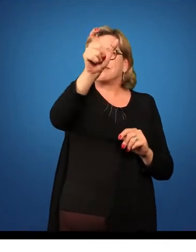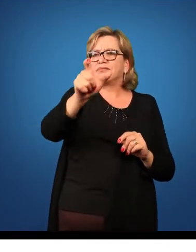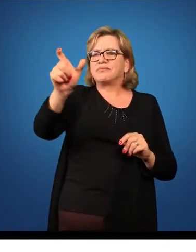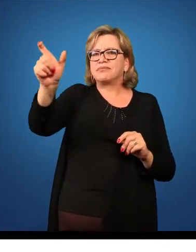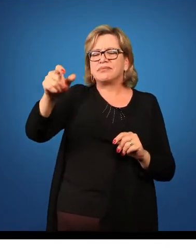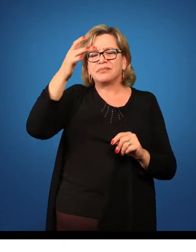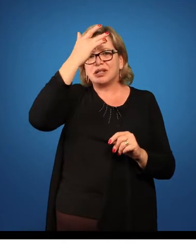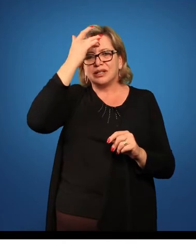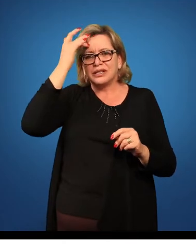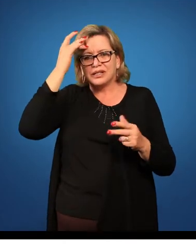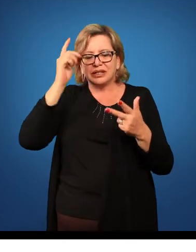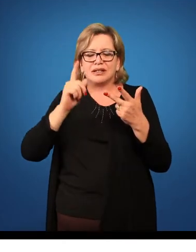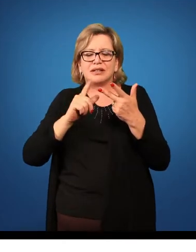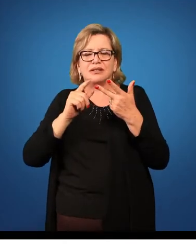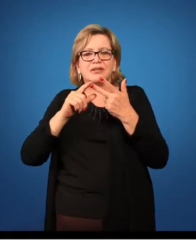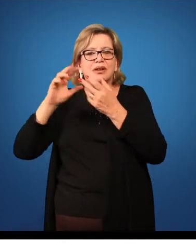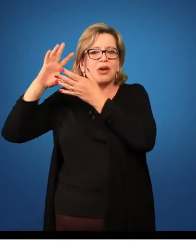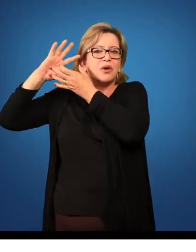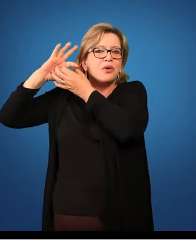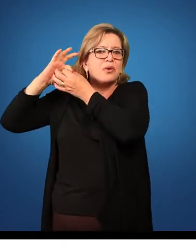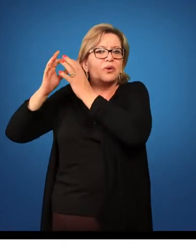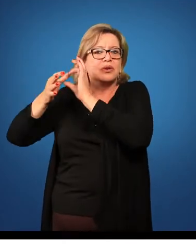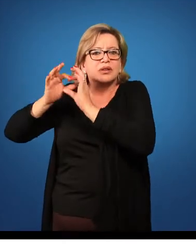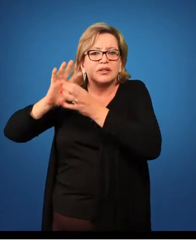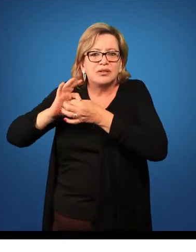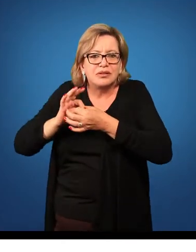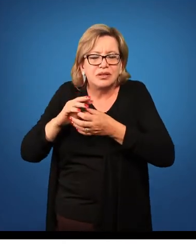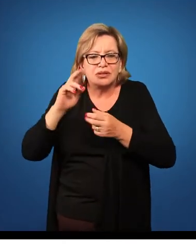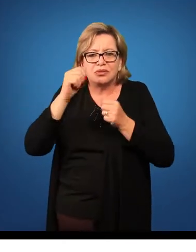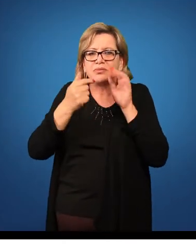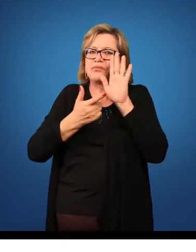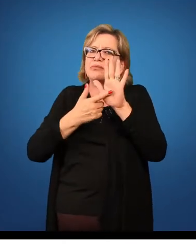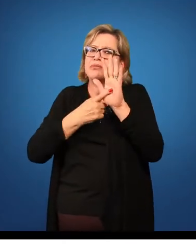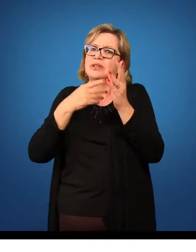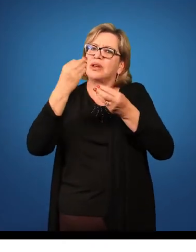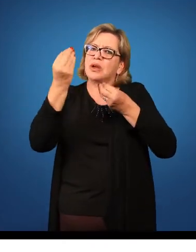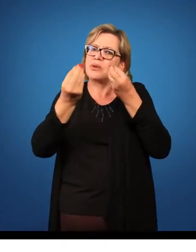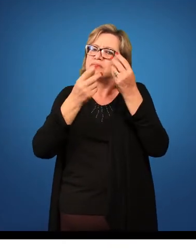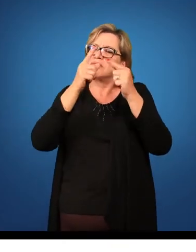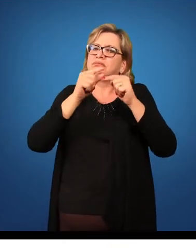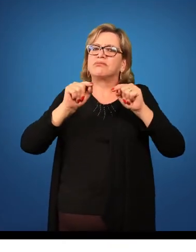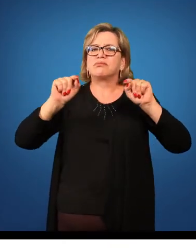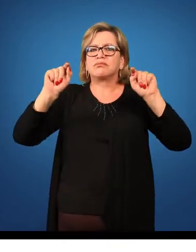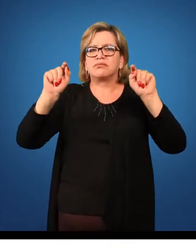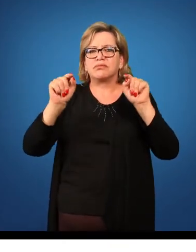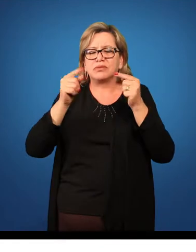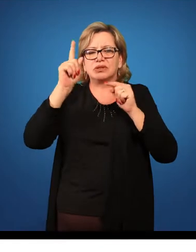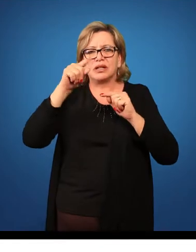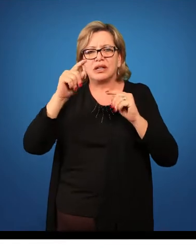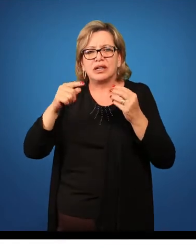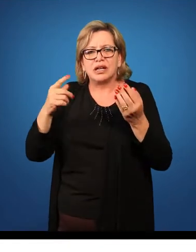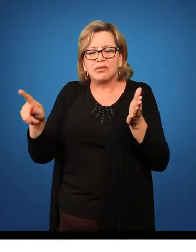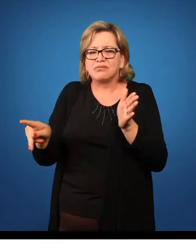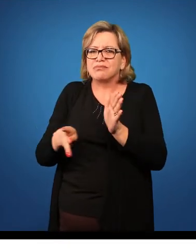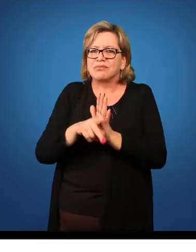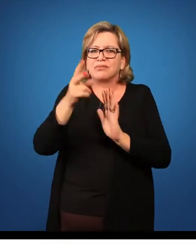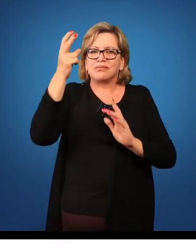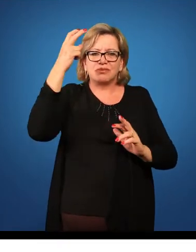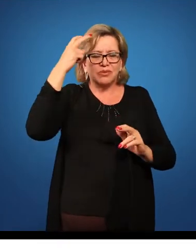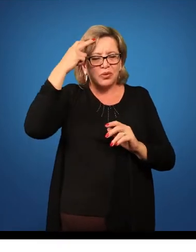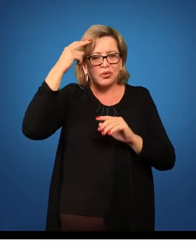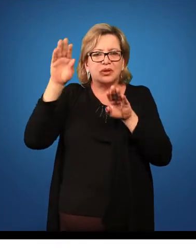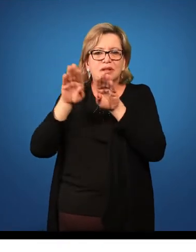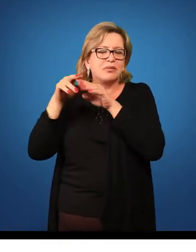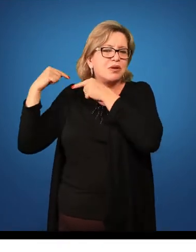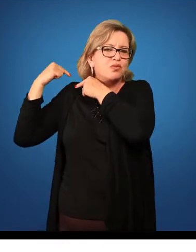terceiro eixo seria a contextualização. Então, situar como a música, sendo um produto cultural histórico.